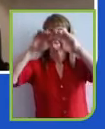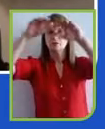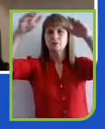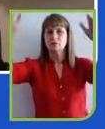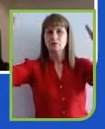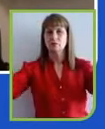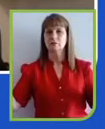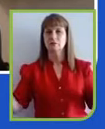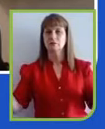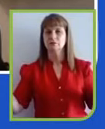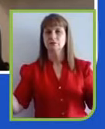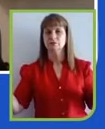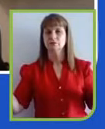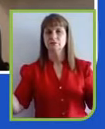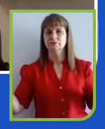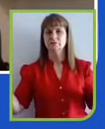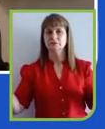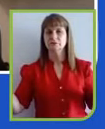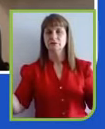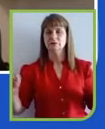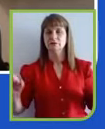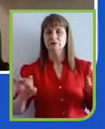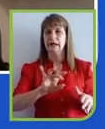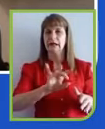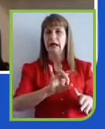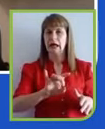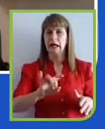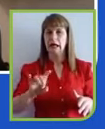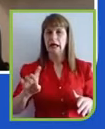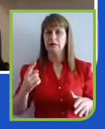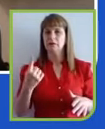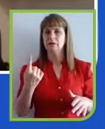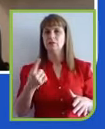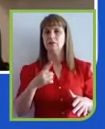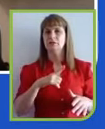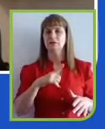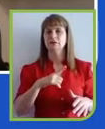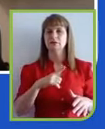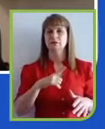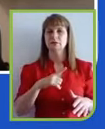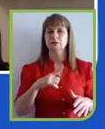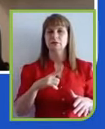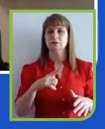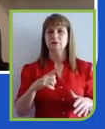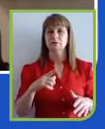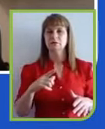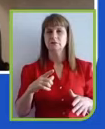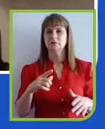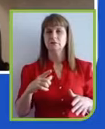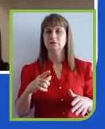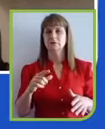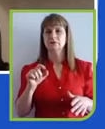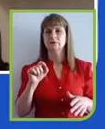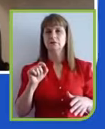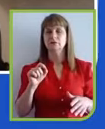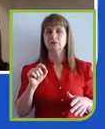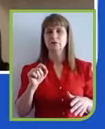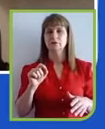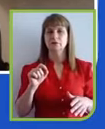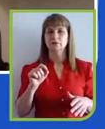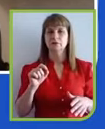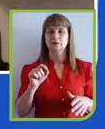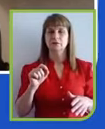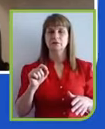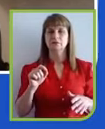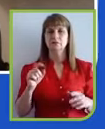e cada uma delas tem uma importância fundamental, é justamente a questão do propósito.